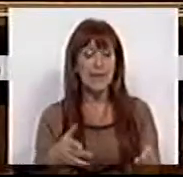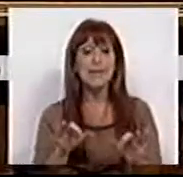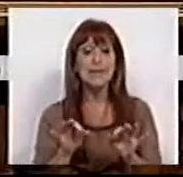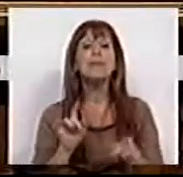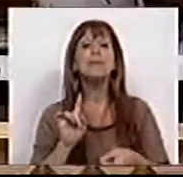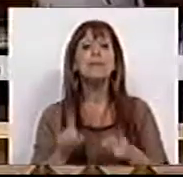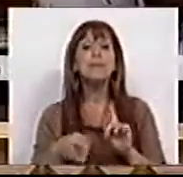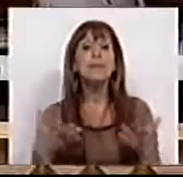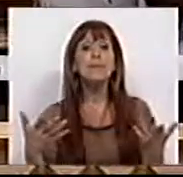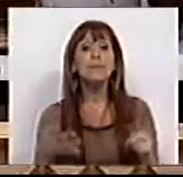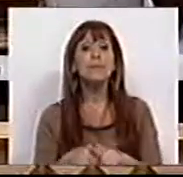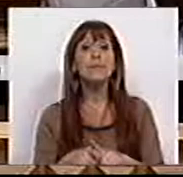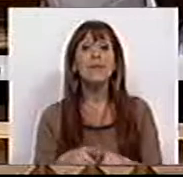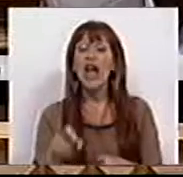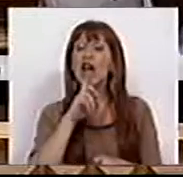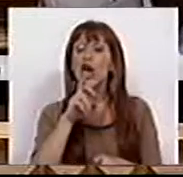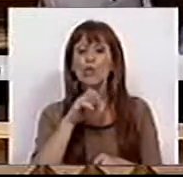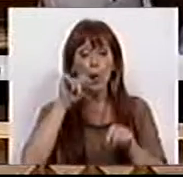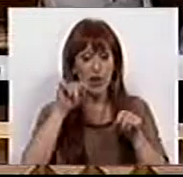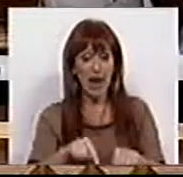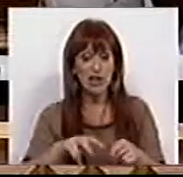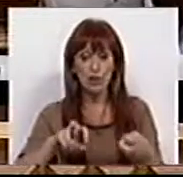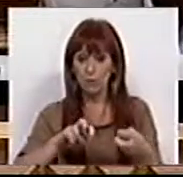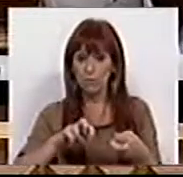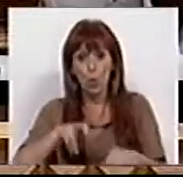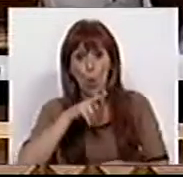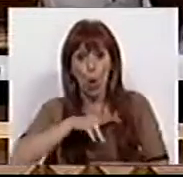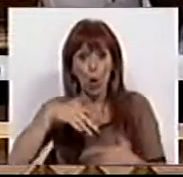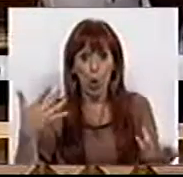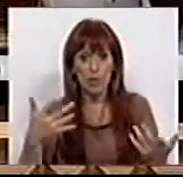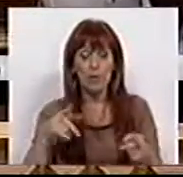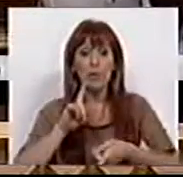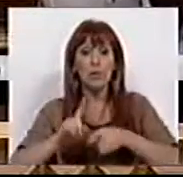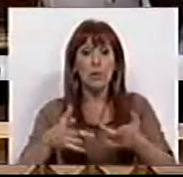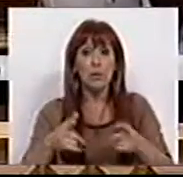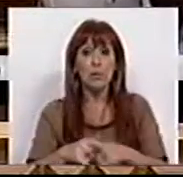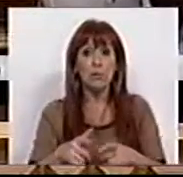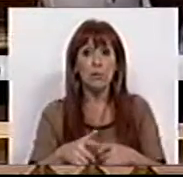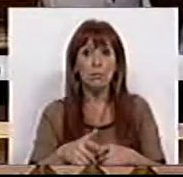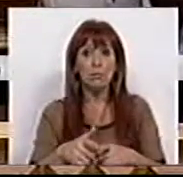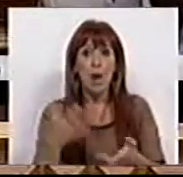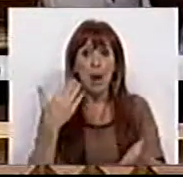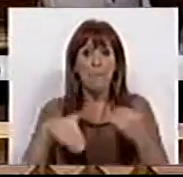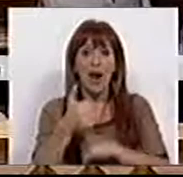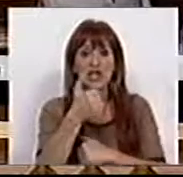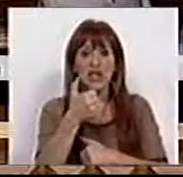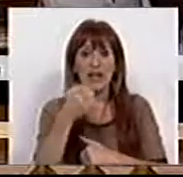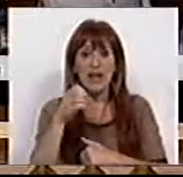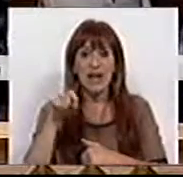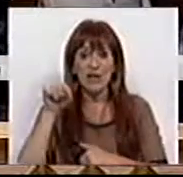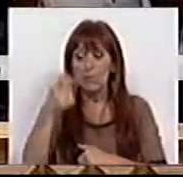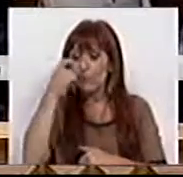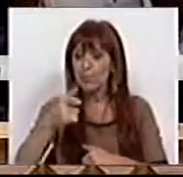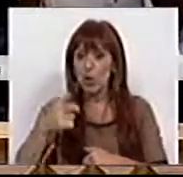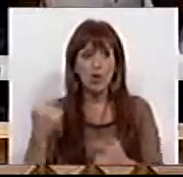exatamente a resposta a este flagelo, que são mais de meio milhão de pessoas